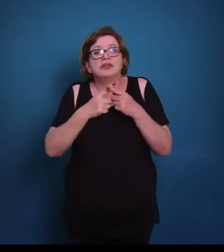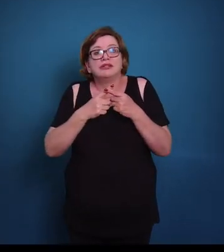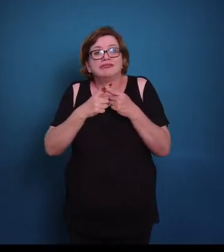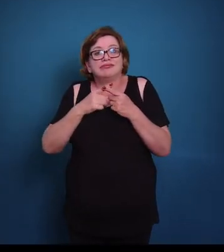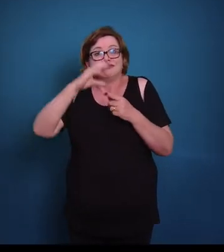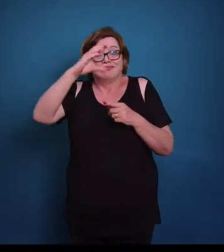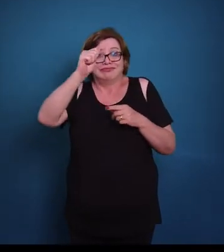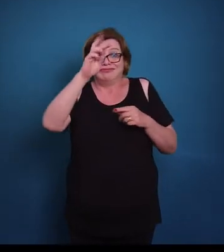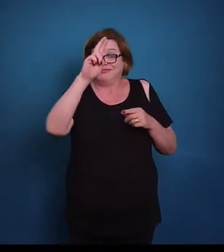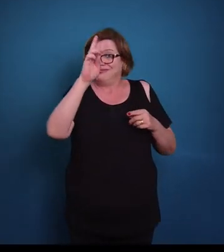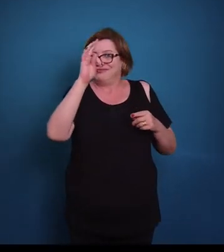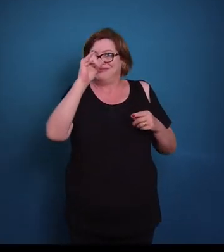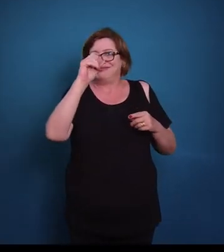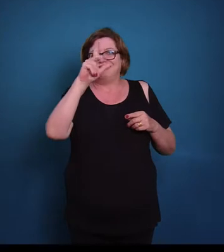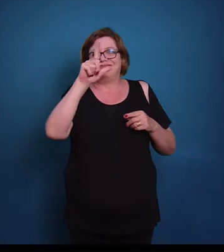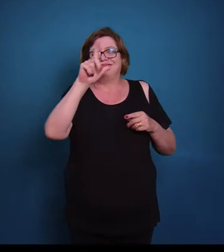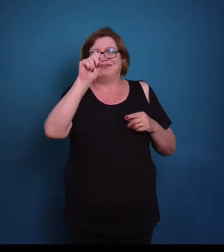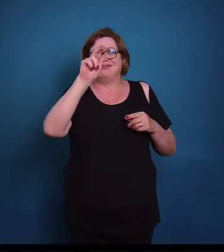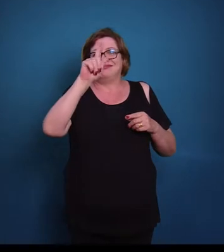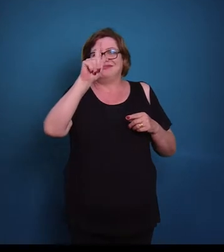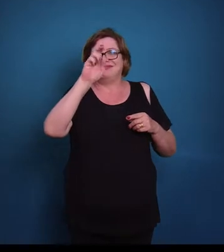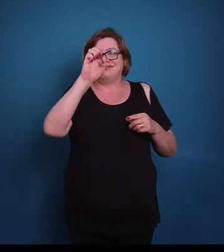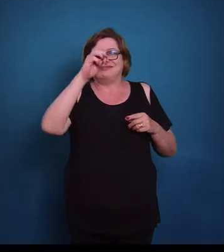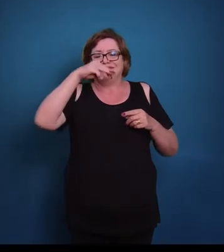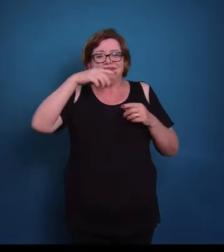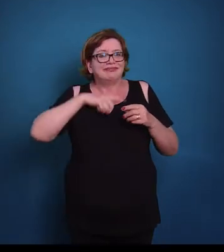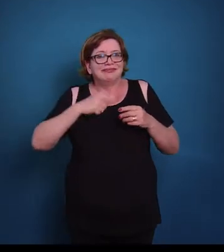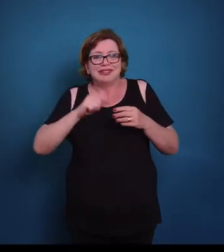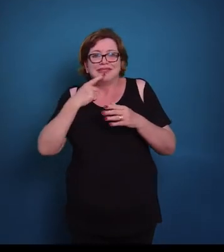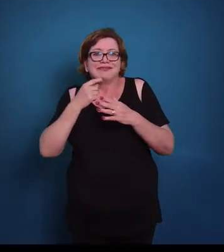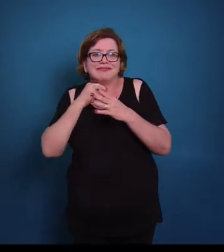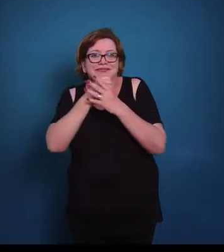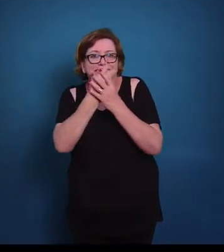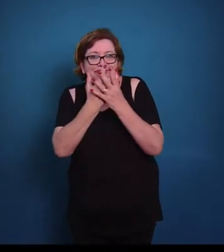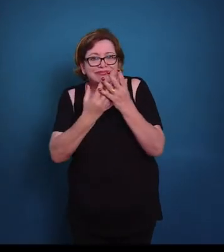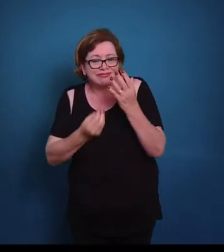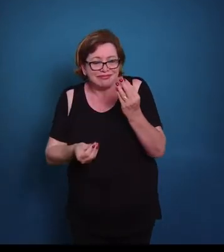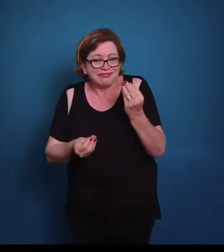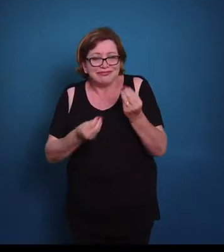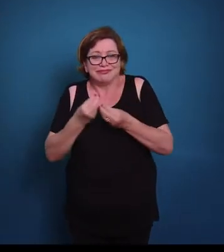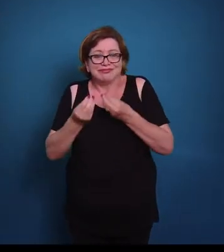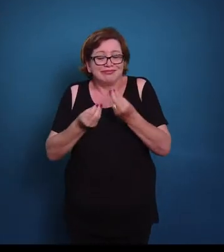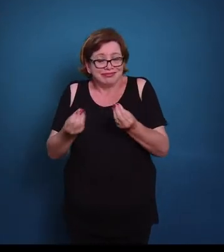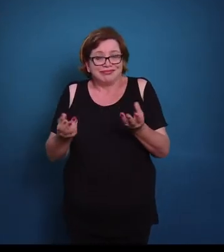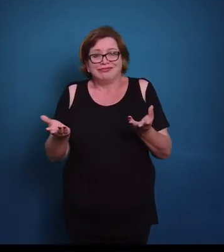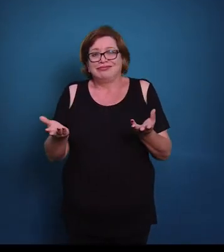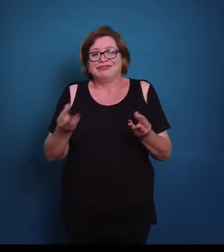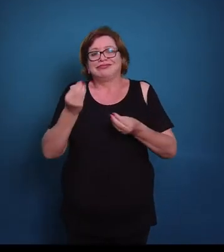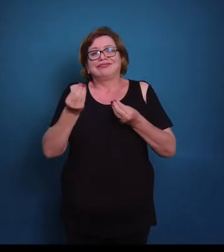a nutrição dessas células, ela vai ocorrer por simples difusão através dessa matriz cartilaginosa.